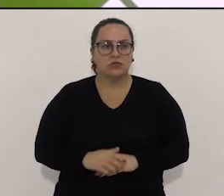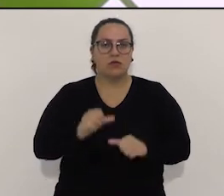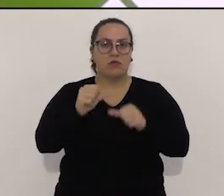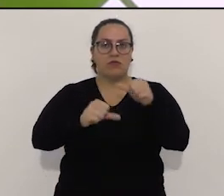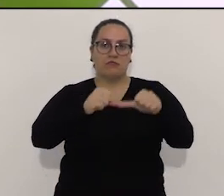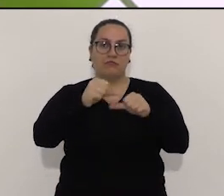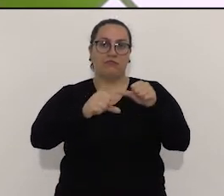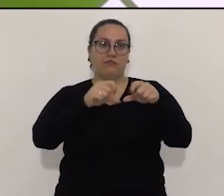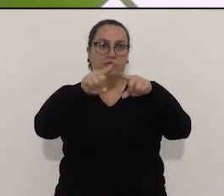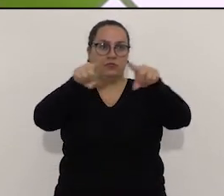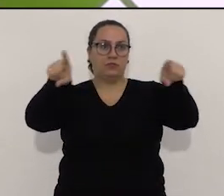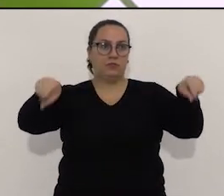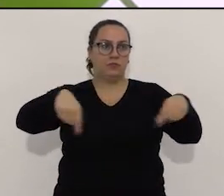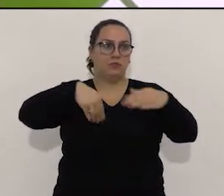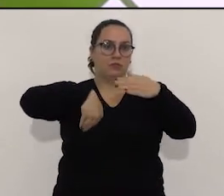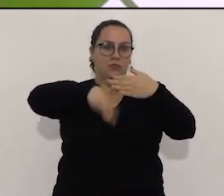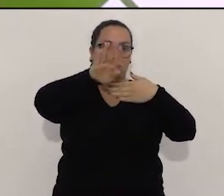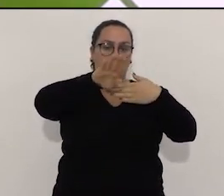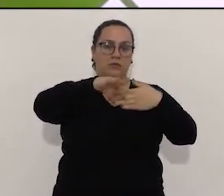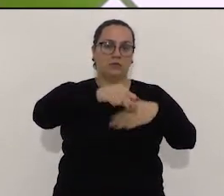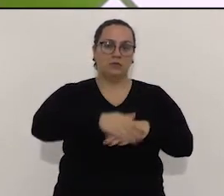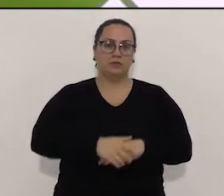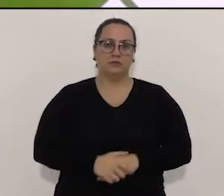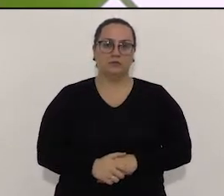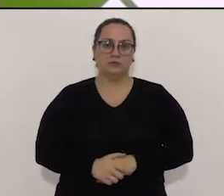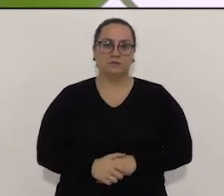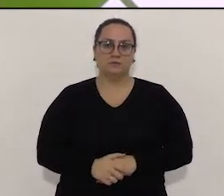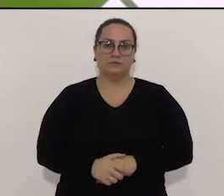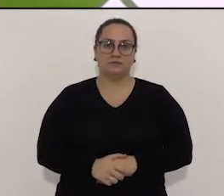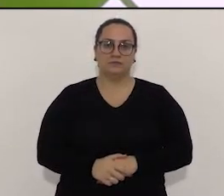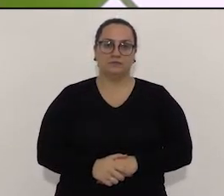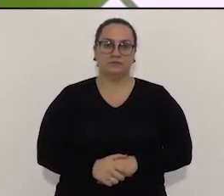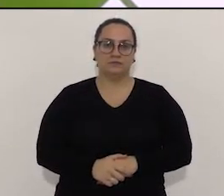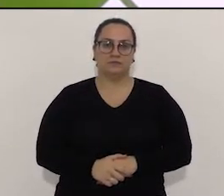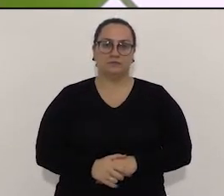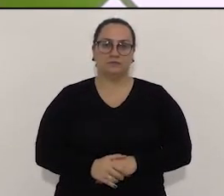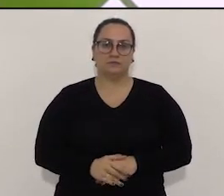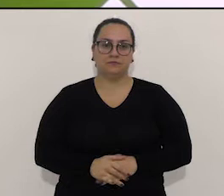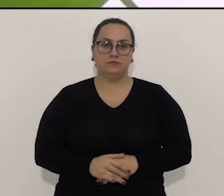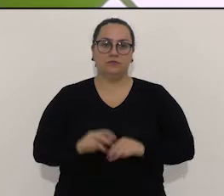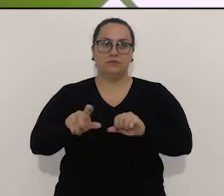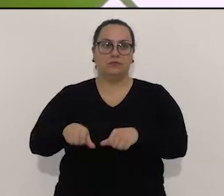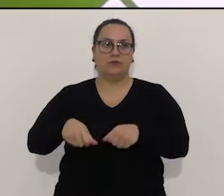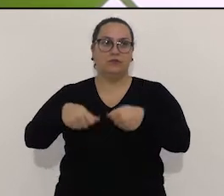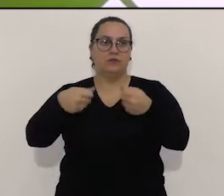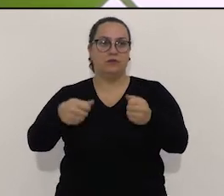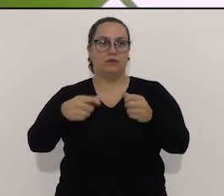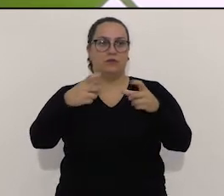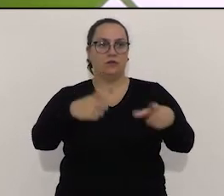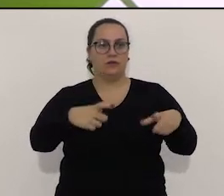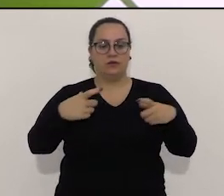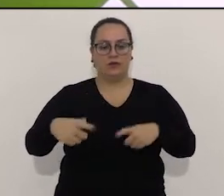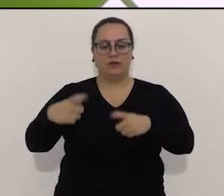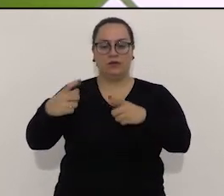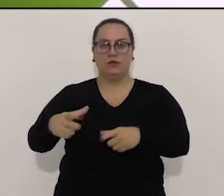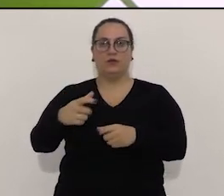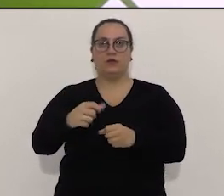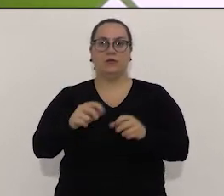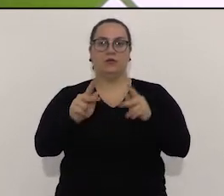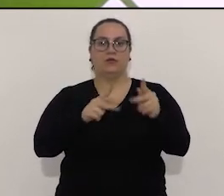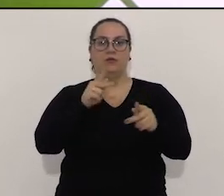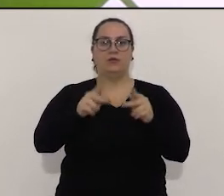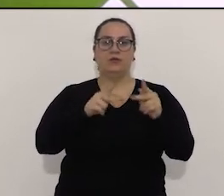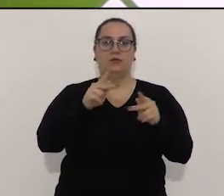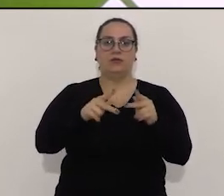vamos reformar essas quadras, essas quadras poliesportivas que tem na cidade e oferecê-las para população. E onde for possível, nas